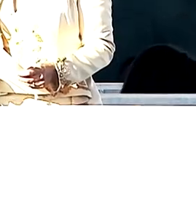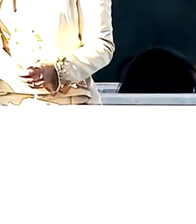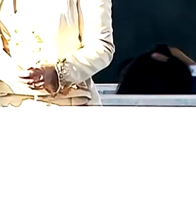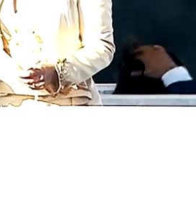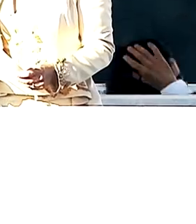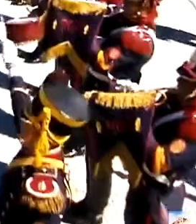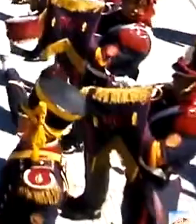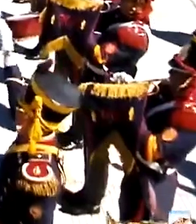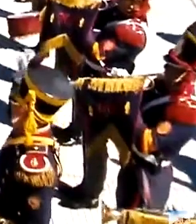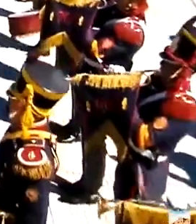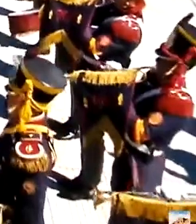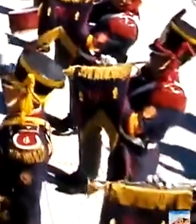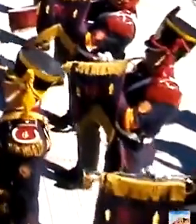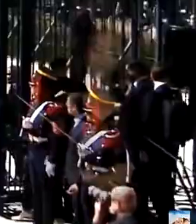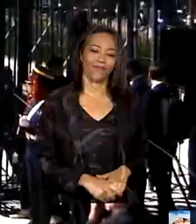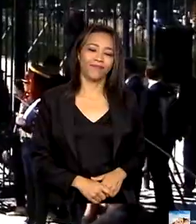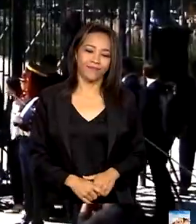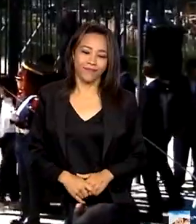esperança.